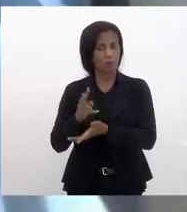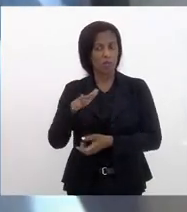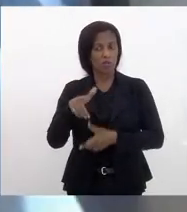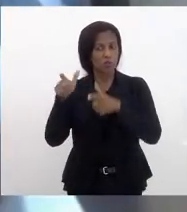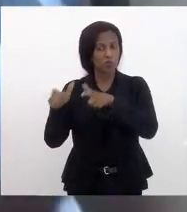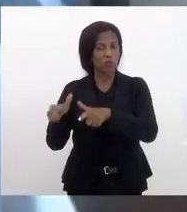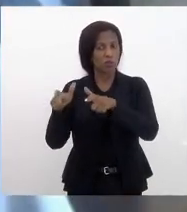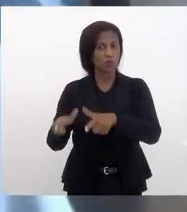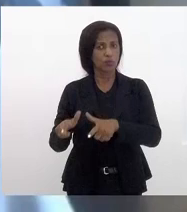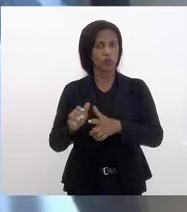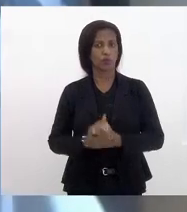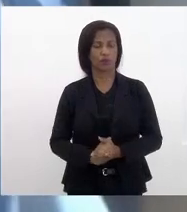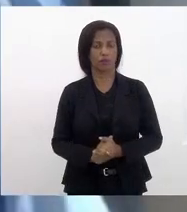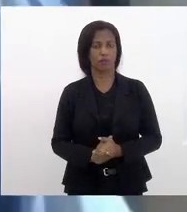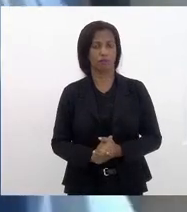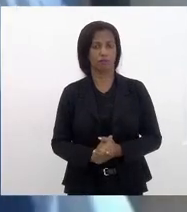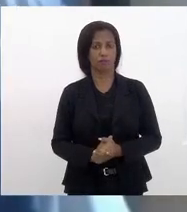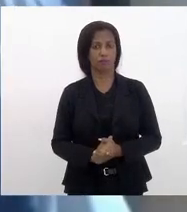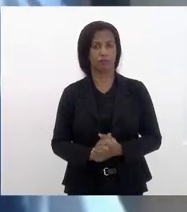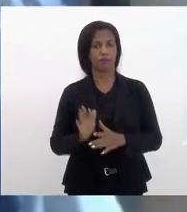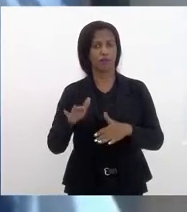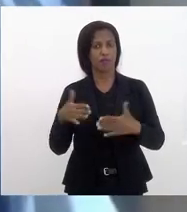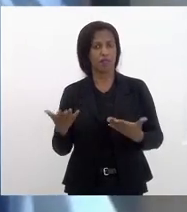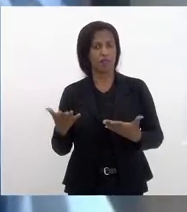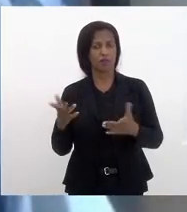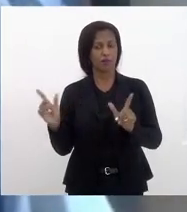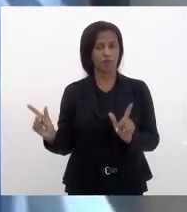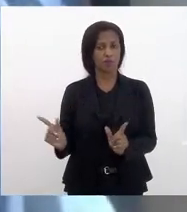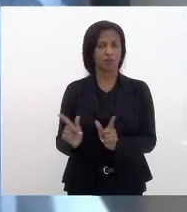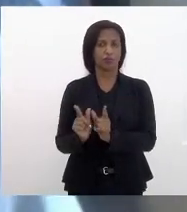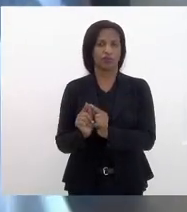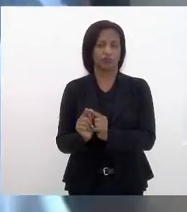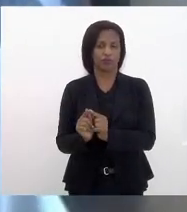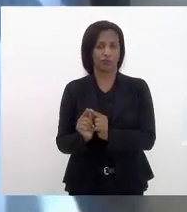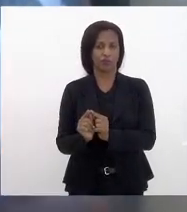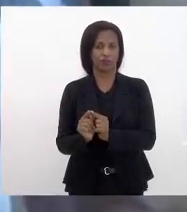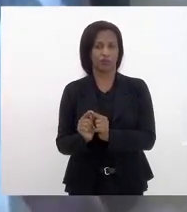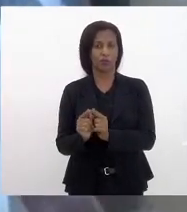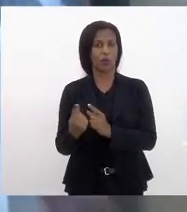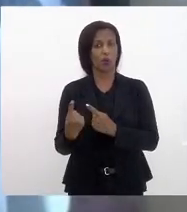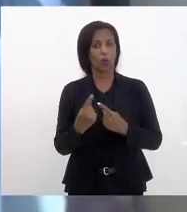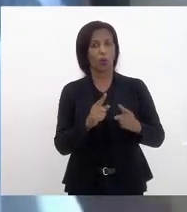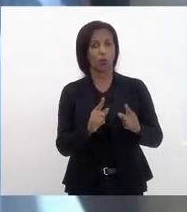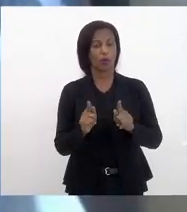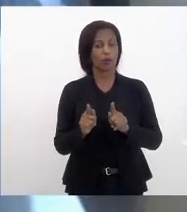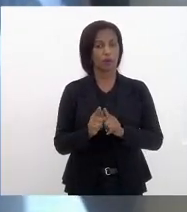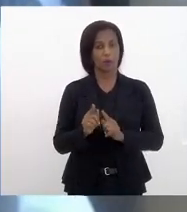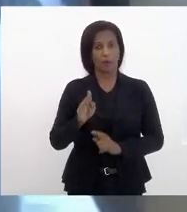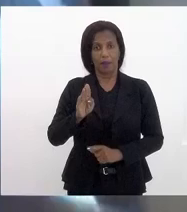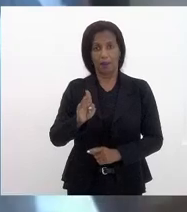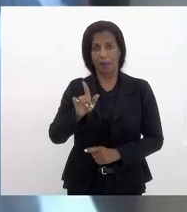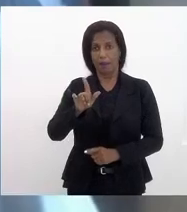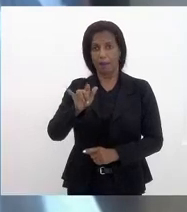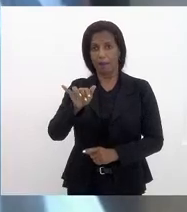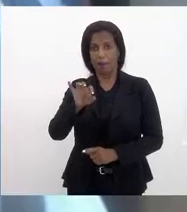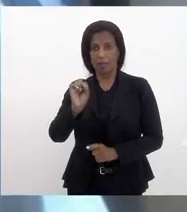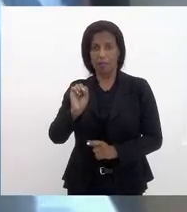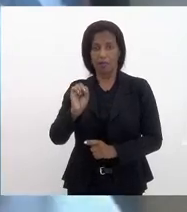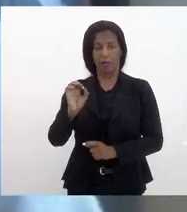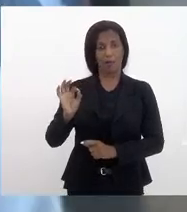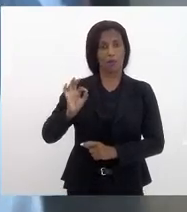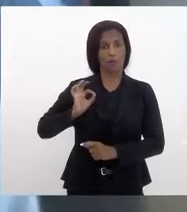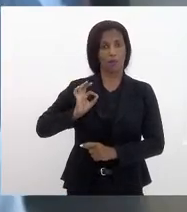né? Então, isso, obviamente, acaba diminuindo. Outra coisa, uma blitz é um momento, claro, é um esforço